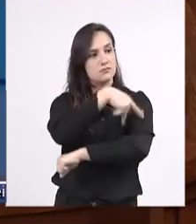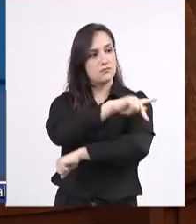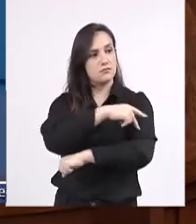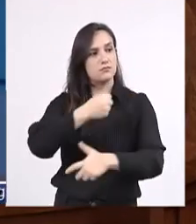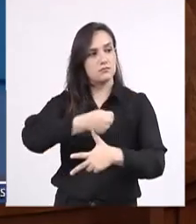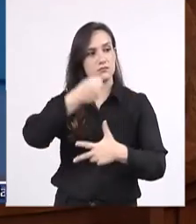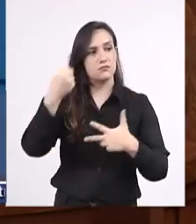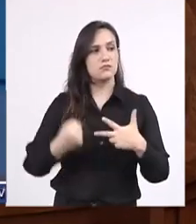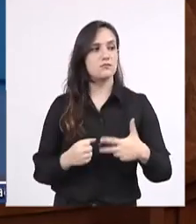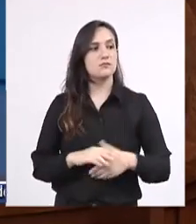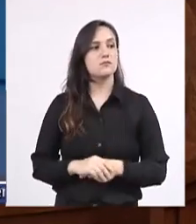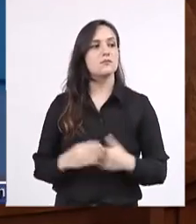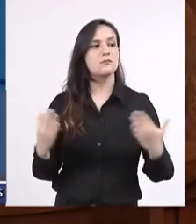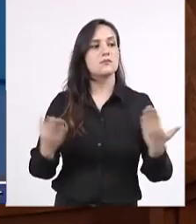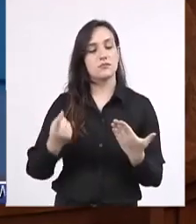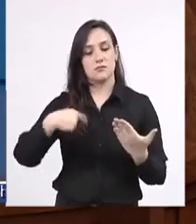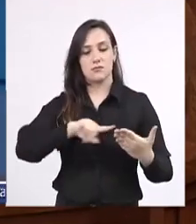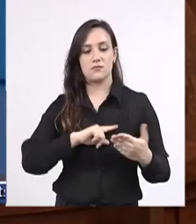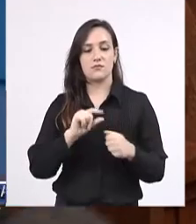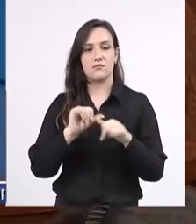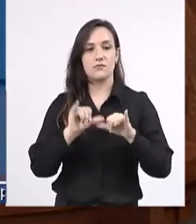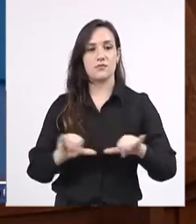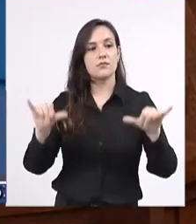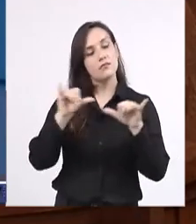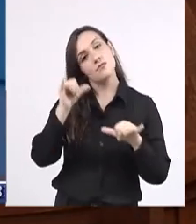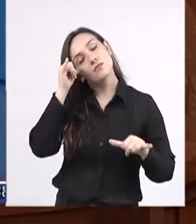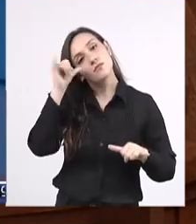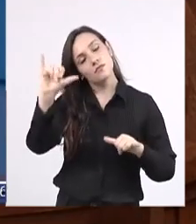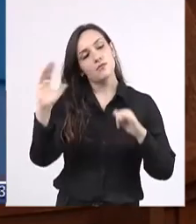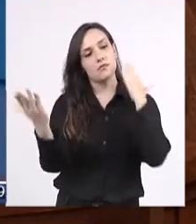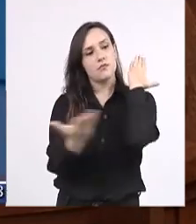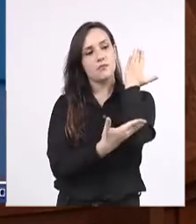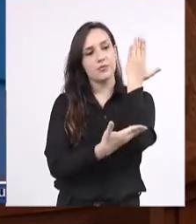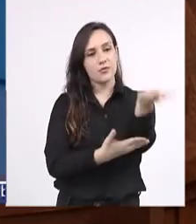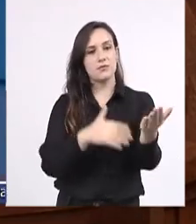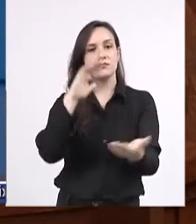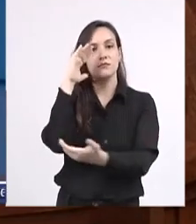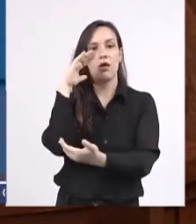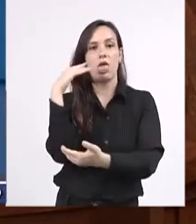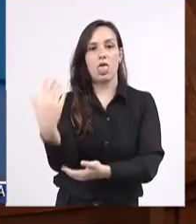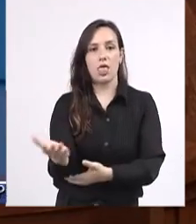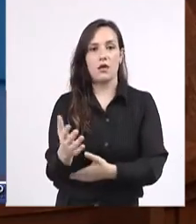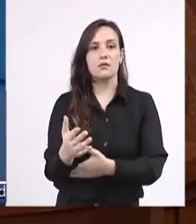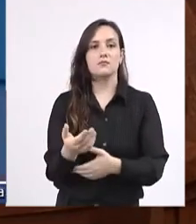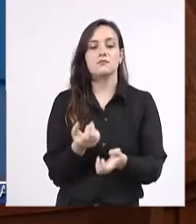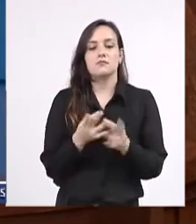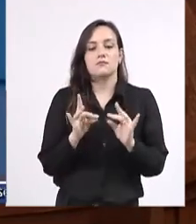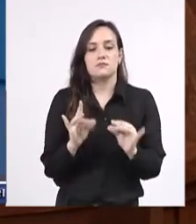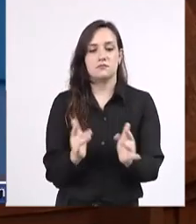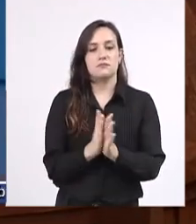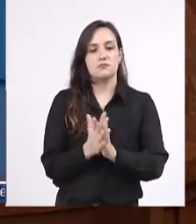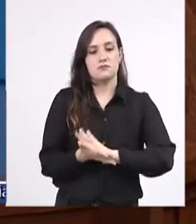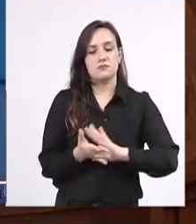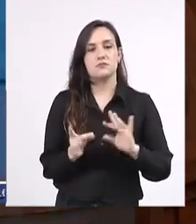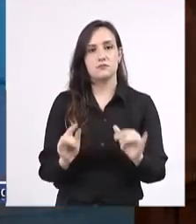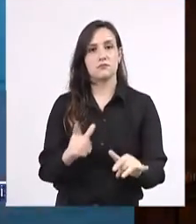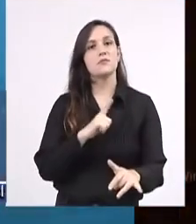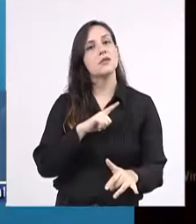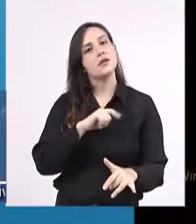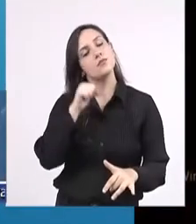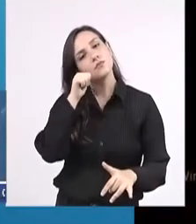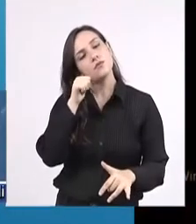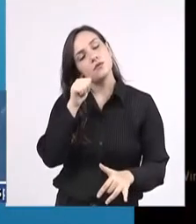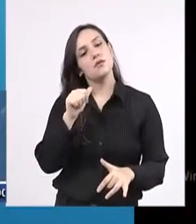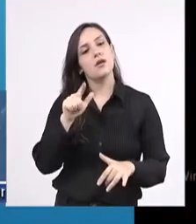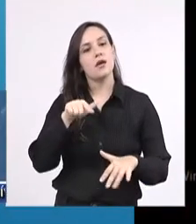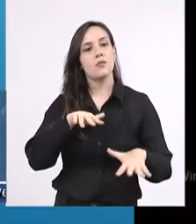Nós estamos numa campanha contra o desmatamento, quero aqui saudar os representantes do movimento SOS Parque dos Poderes,